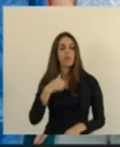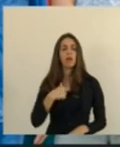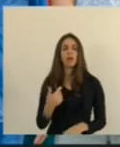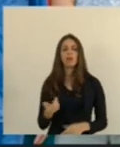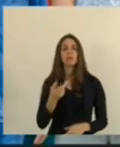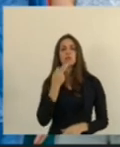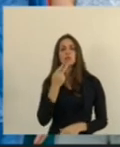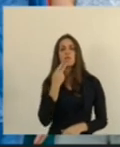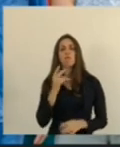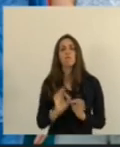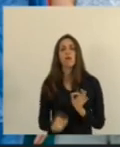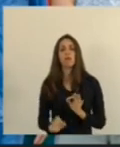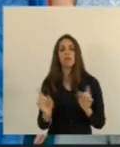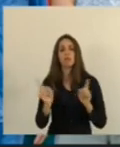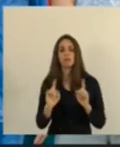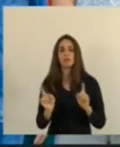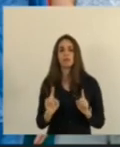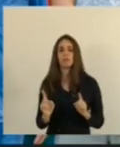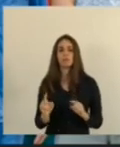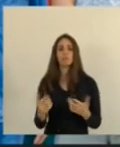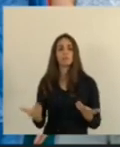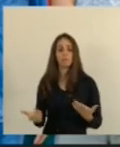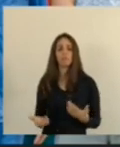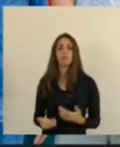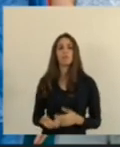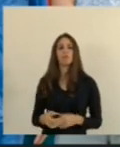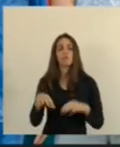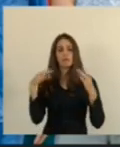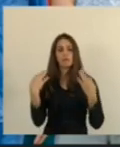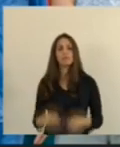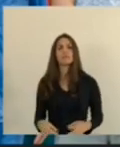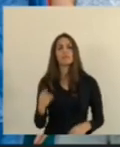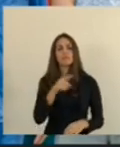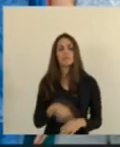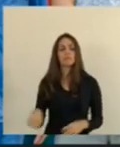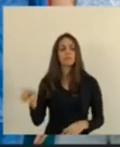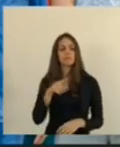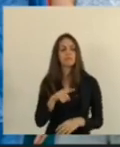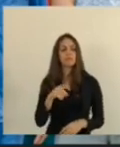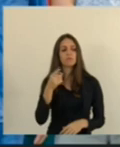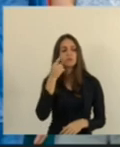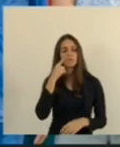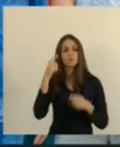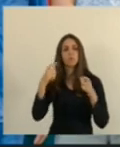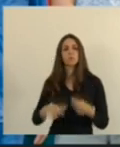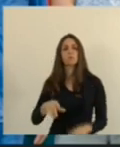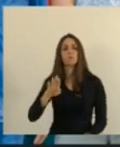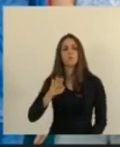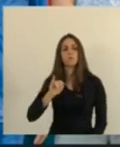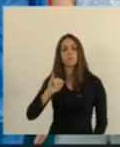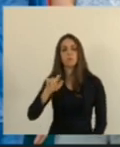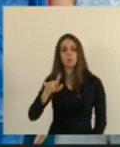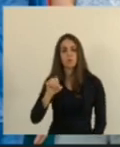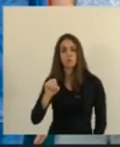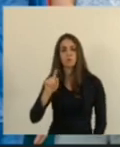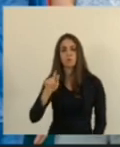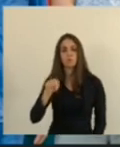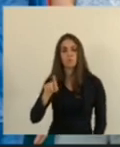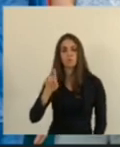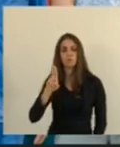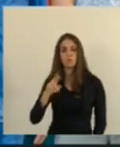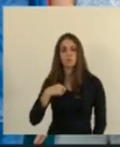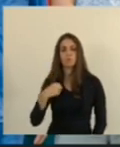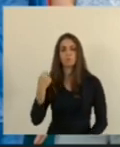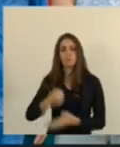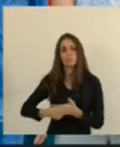conversa fiada nem papo furado não. Então, pode ter certeza os senhores aí de Baixo Mandu que vai ter agora um deputado